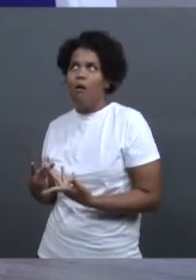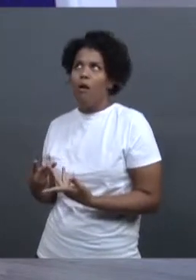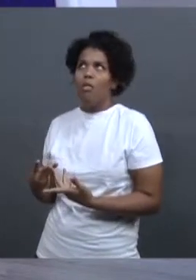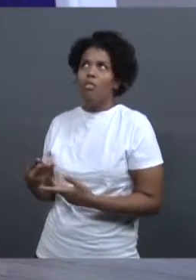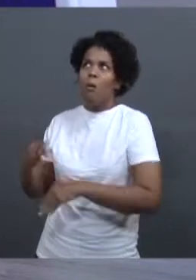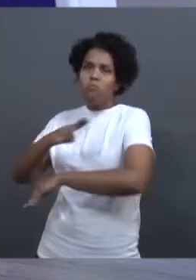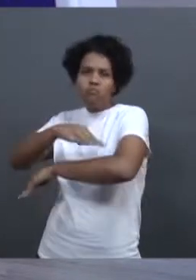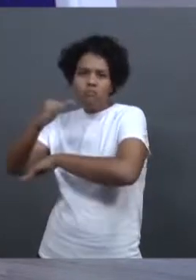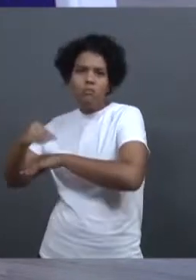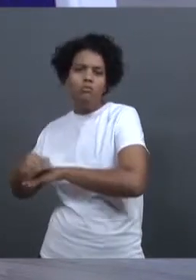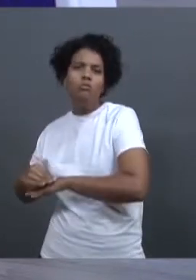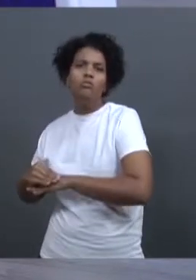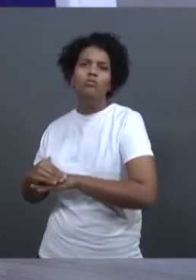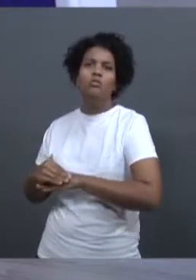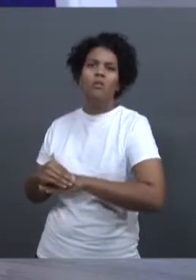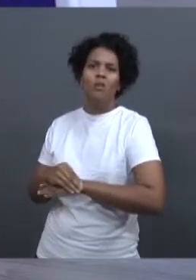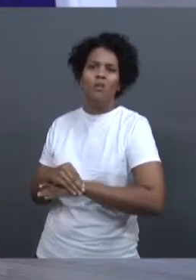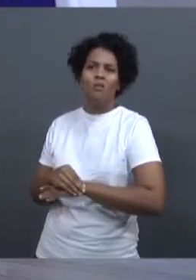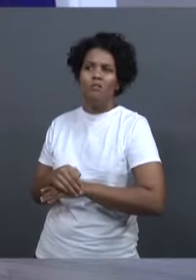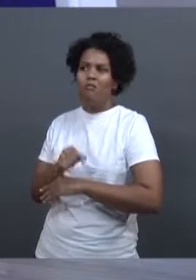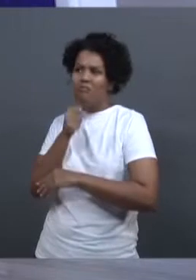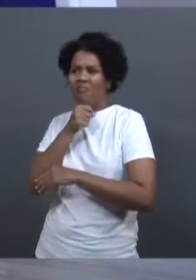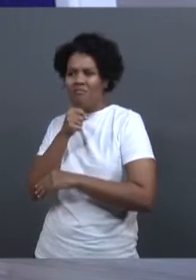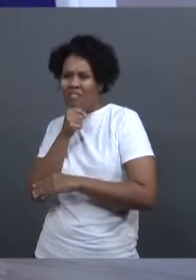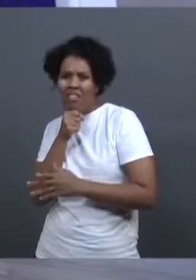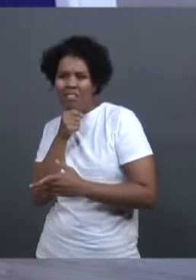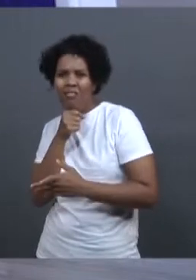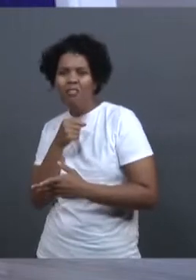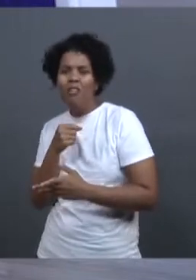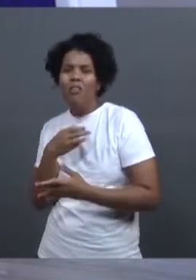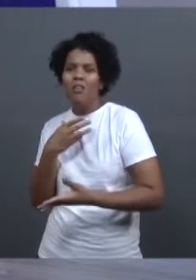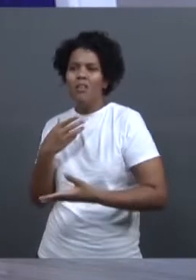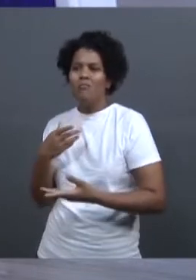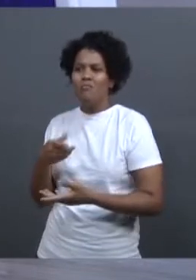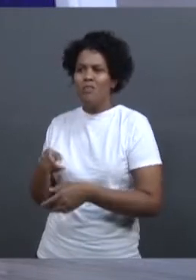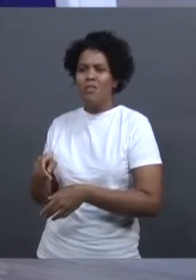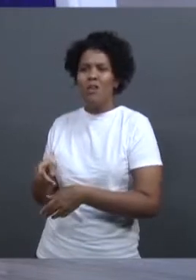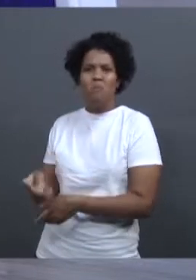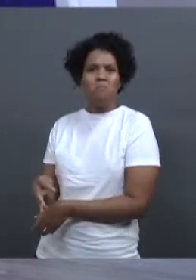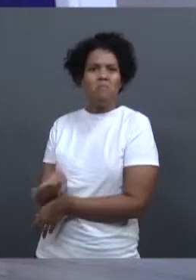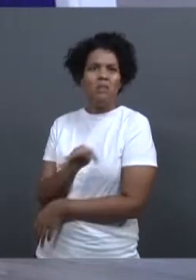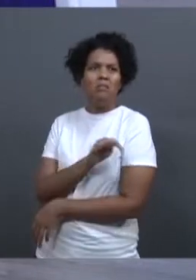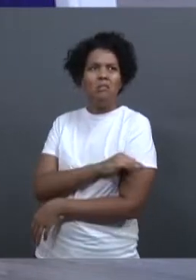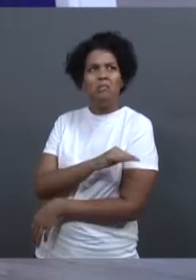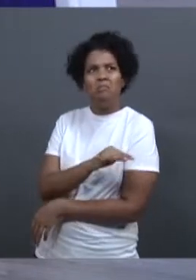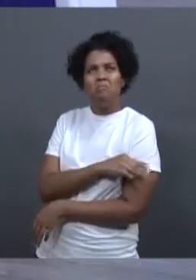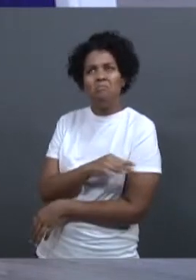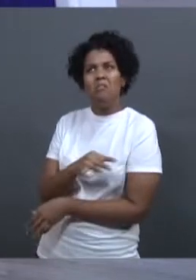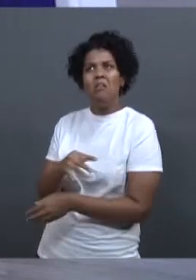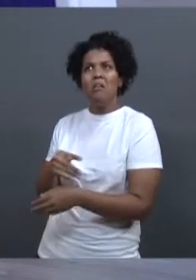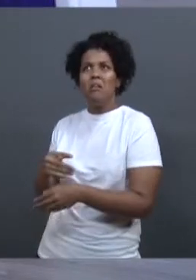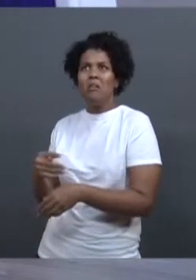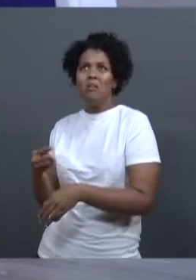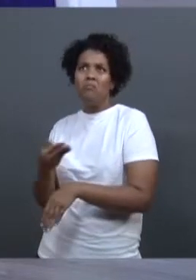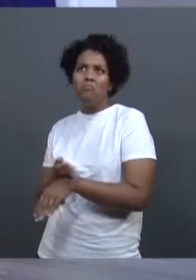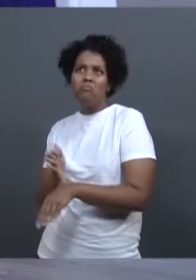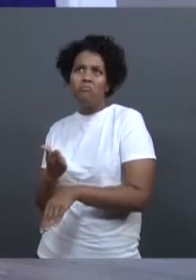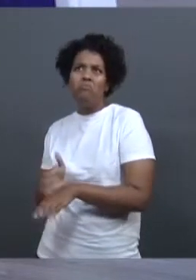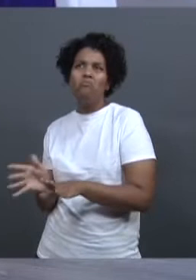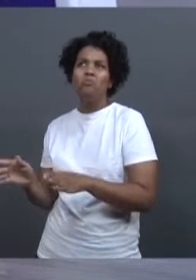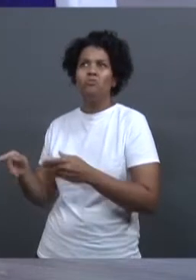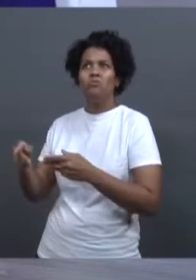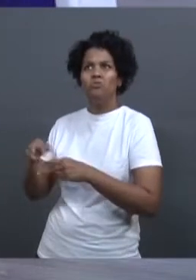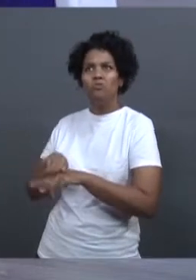que tinham uma técnica utilizada que hoje em dia já não é mais permitido, é isso? De que forma também que o